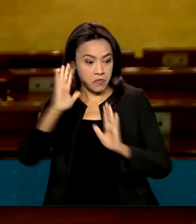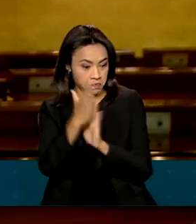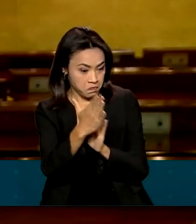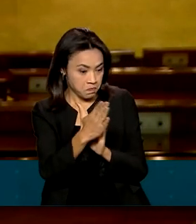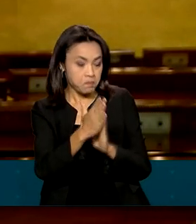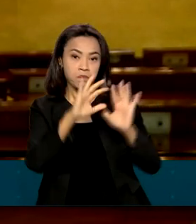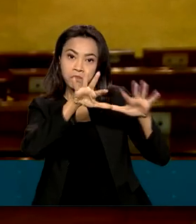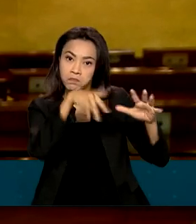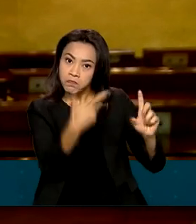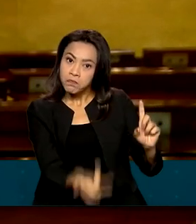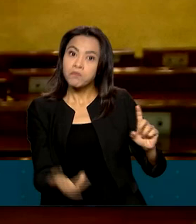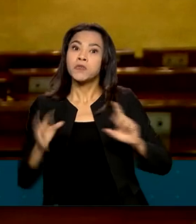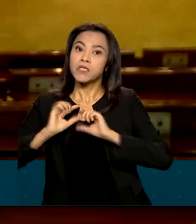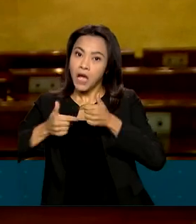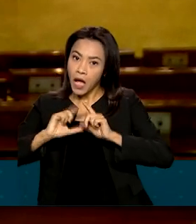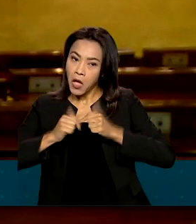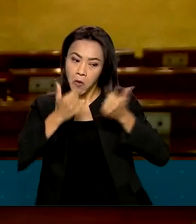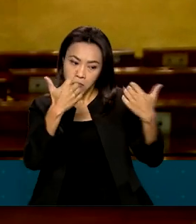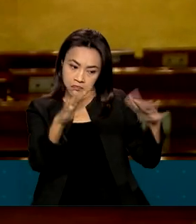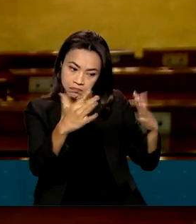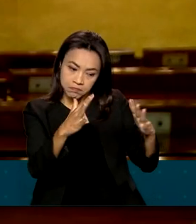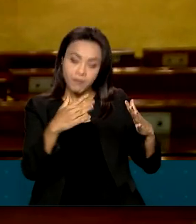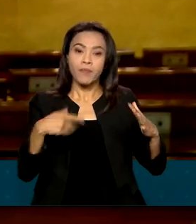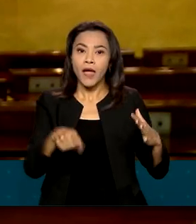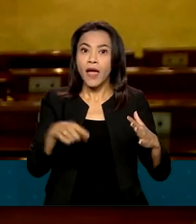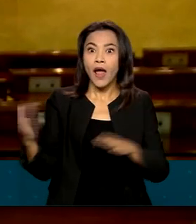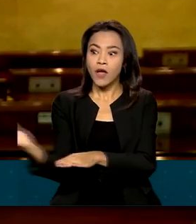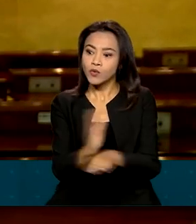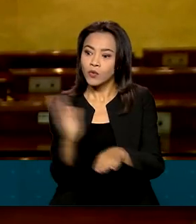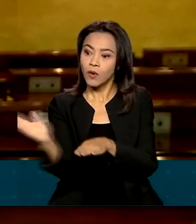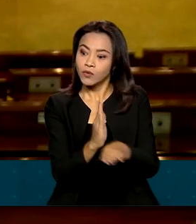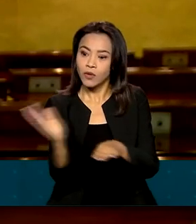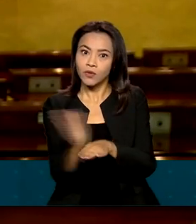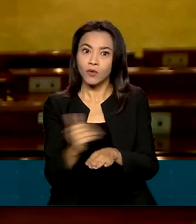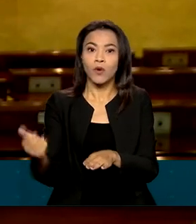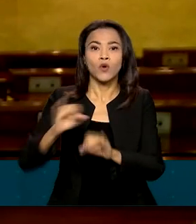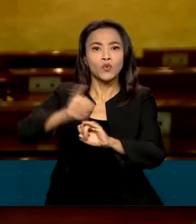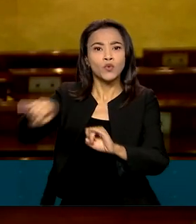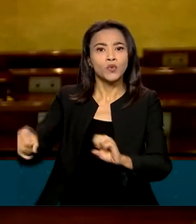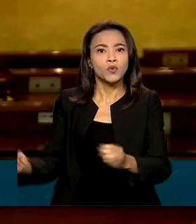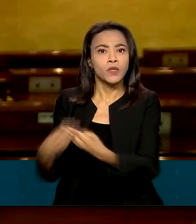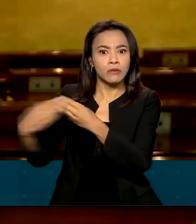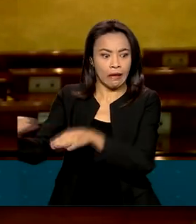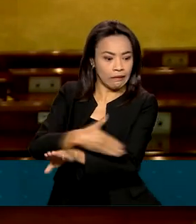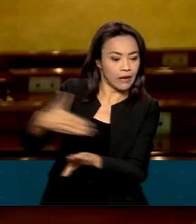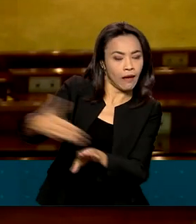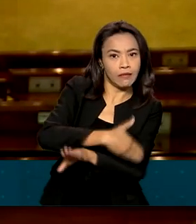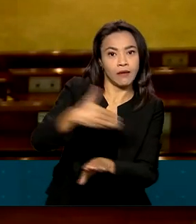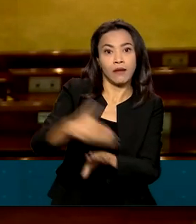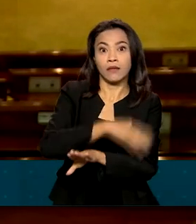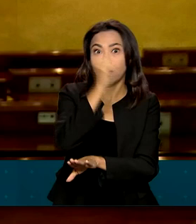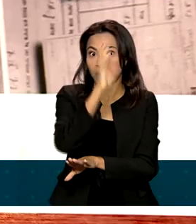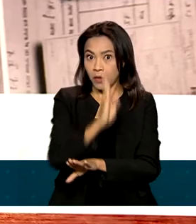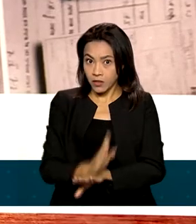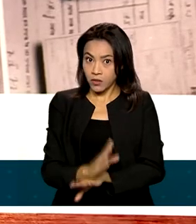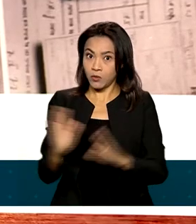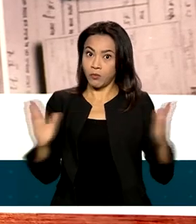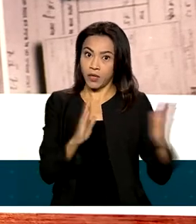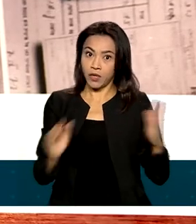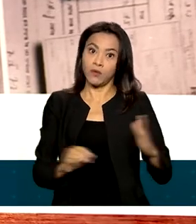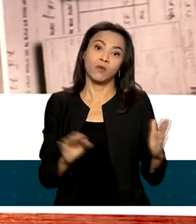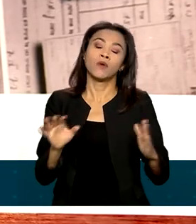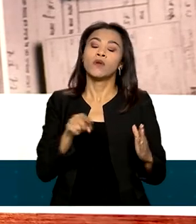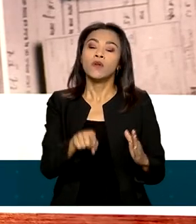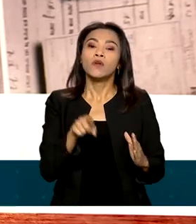nações, Aracy ajudou muitos judeus a entrarem ilegalmente no Brasil durante o governo de Getúlio Vargas. Sempre